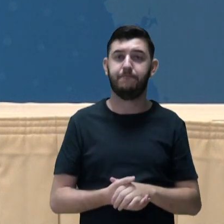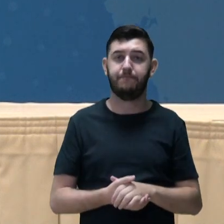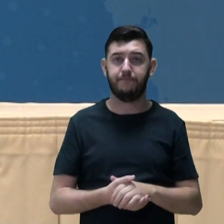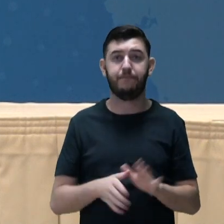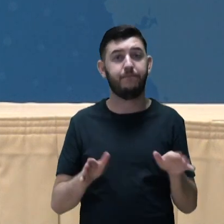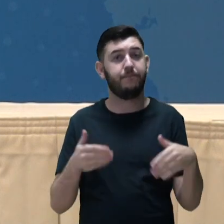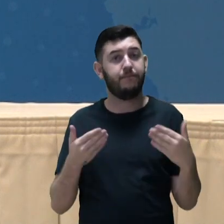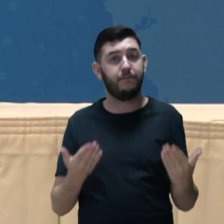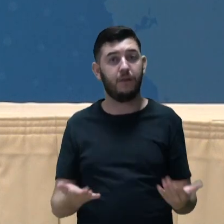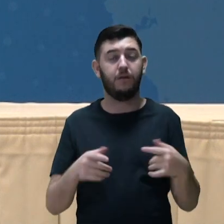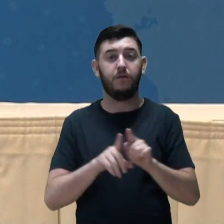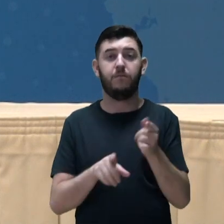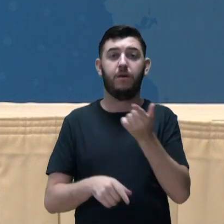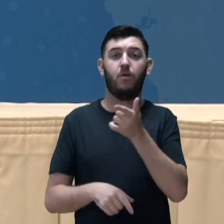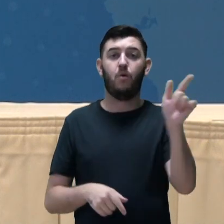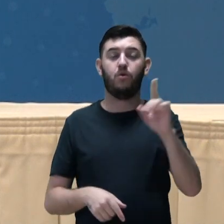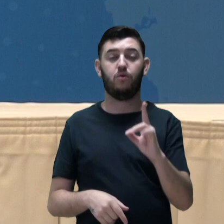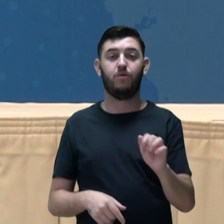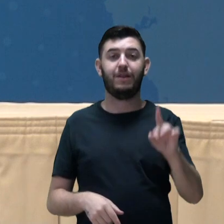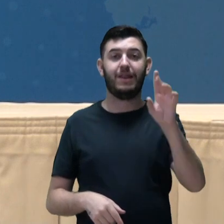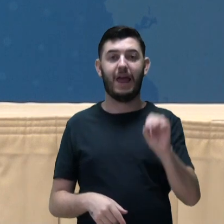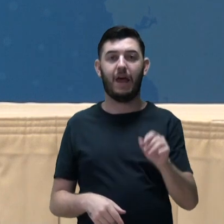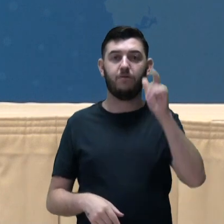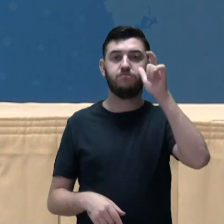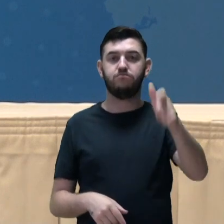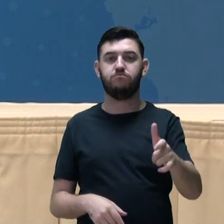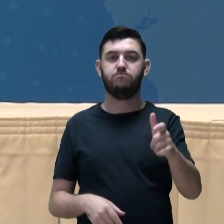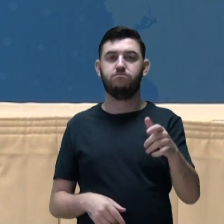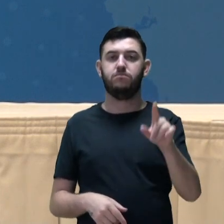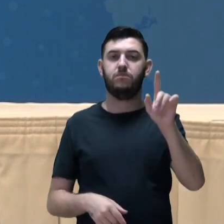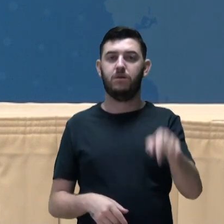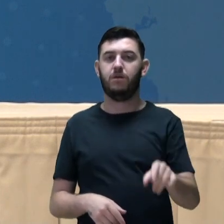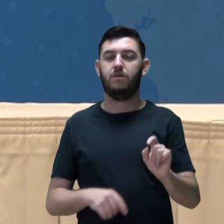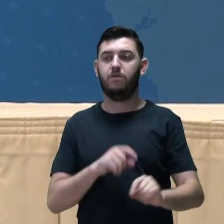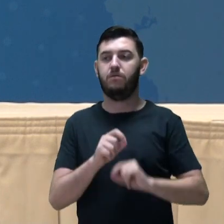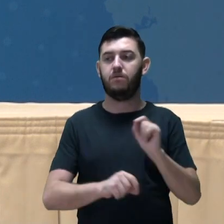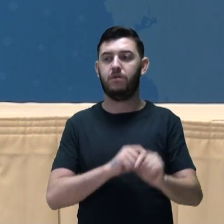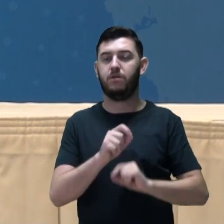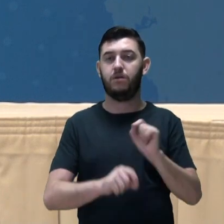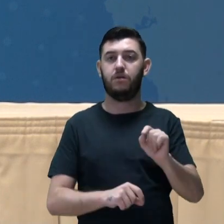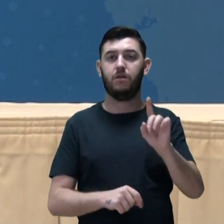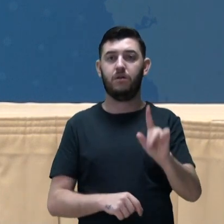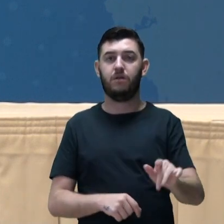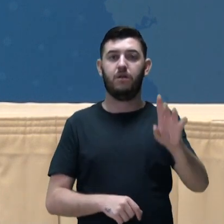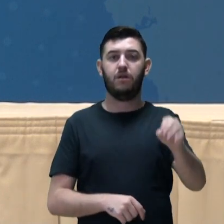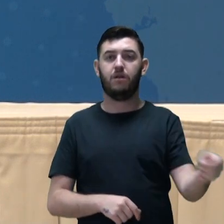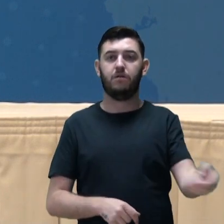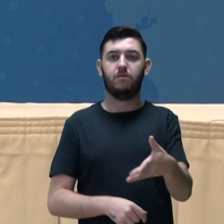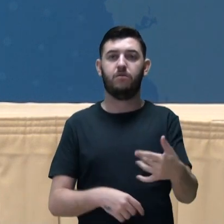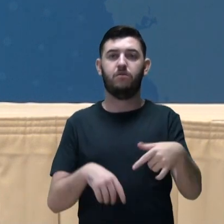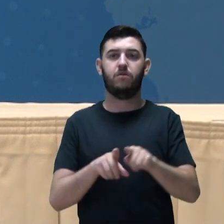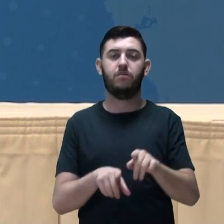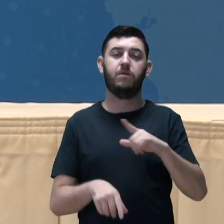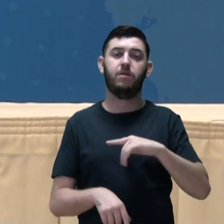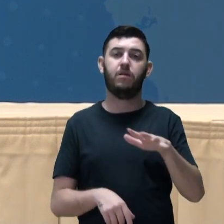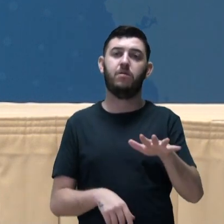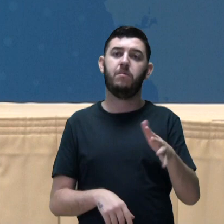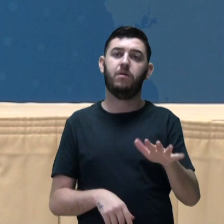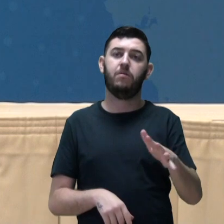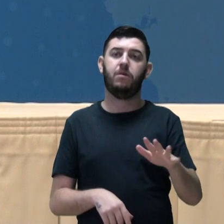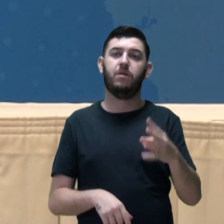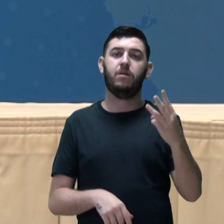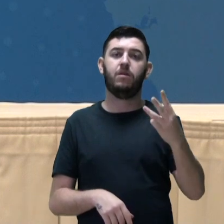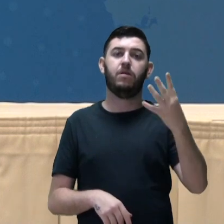E um outro dado interessante é que, esse é um dado mais recente, é que aproximadamente hoje